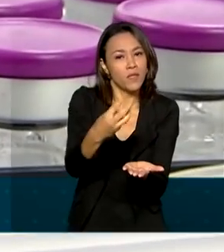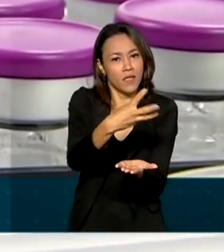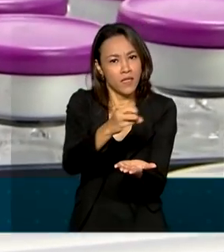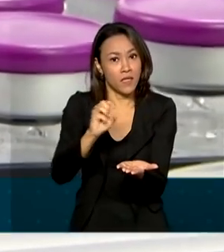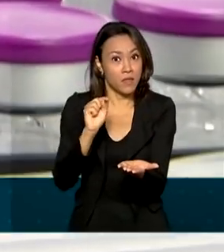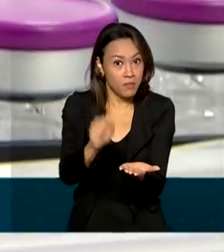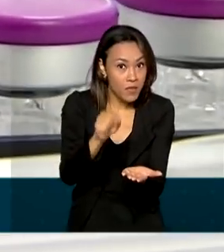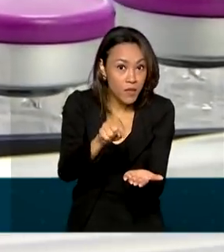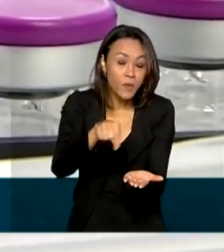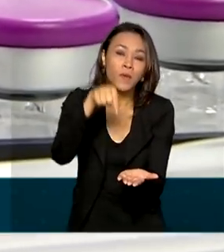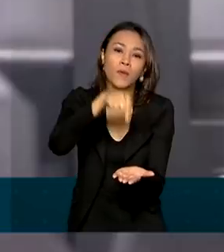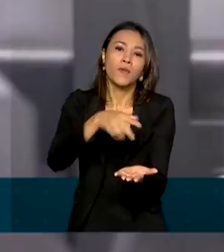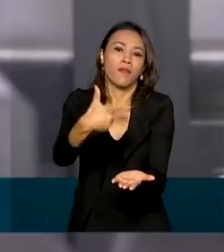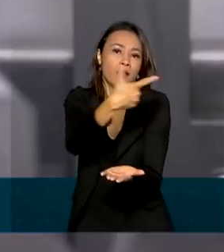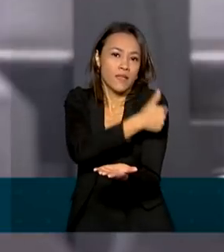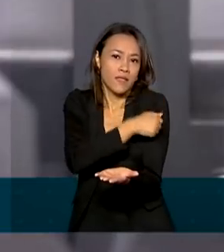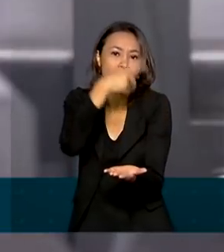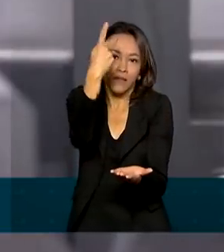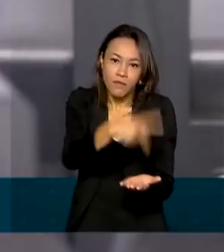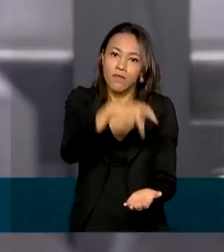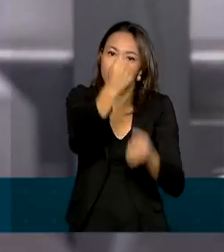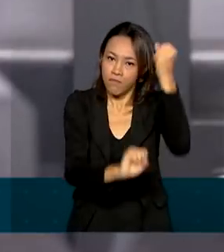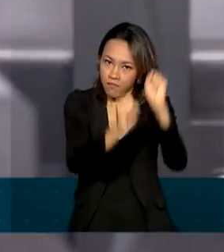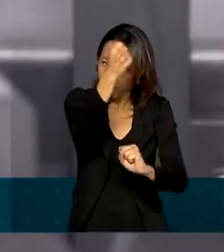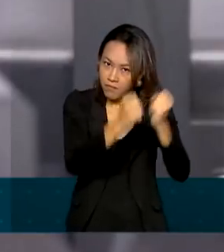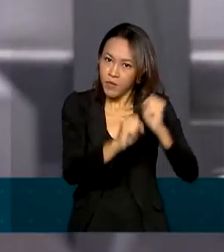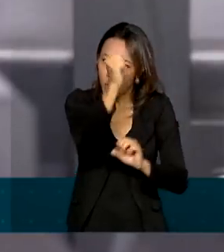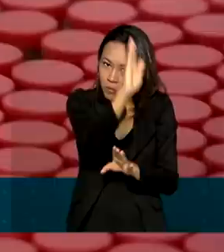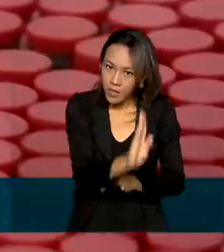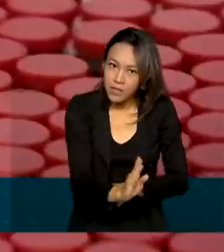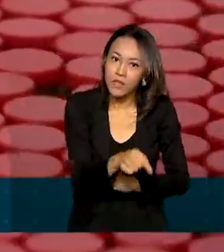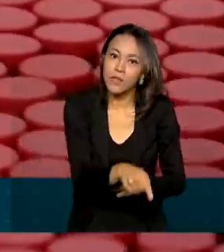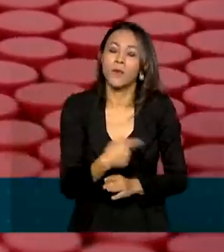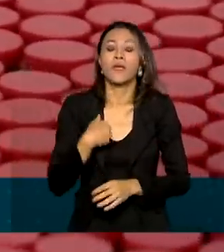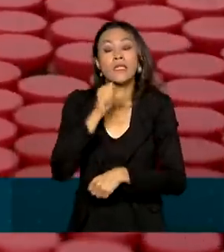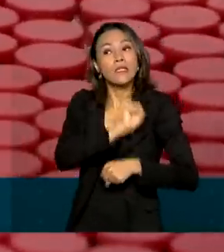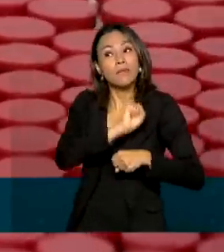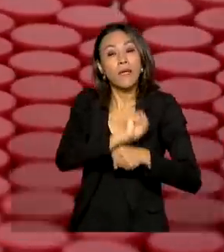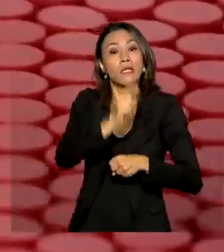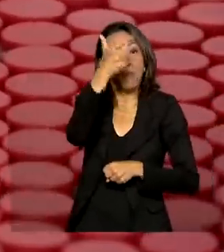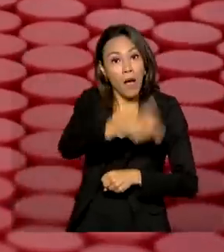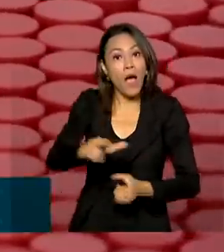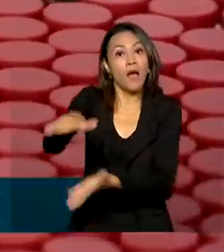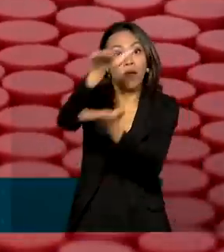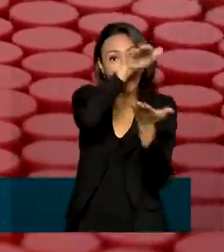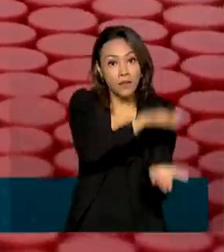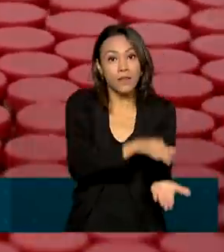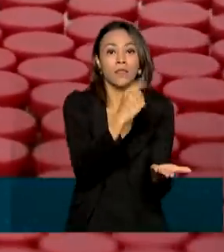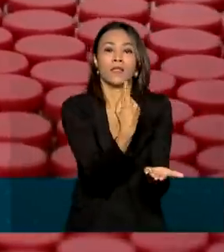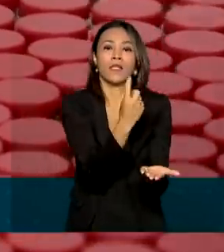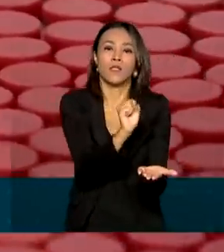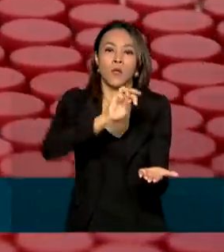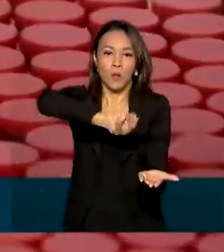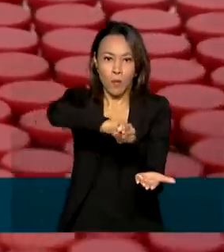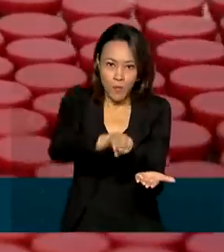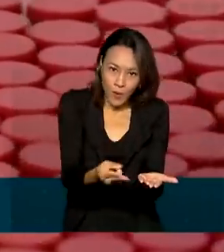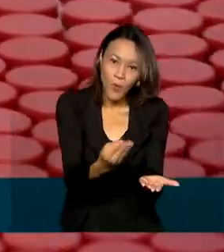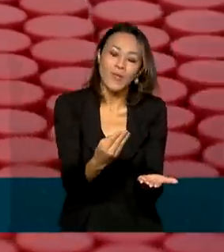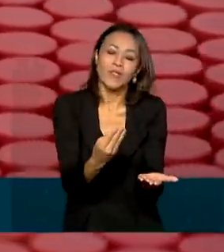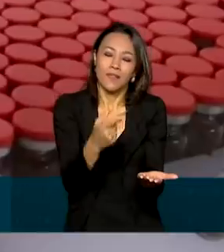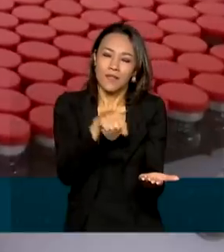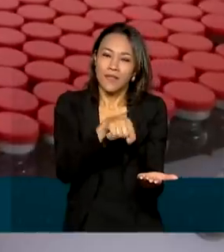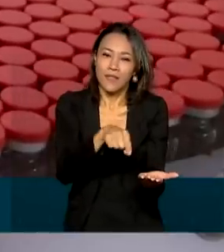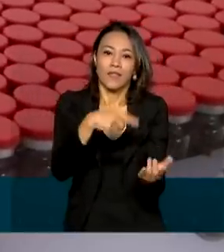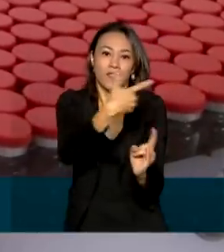Sinovac Butantan, produzidas no Brasil. Em março, a pasta aguarda a chegada de 18 milhões de doses da vacina do Butantan